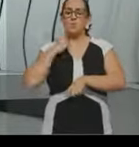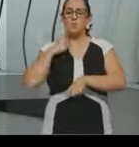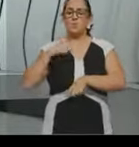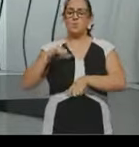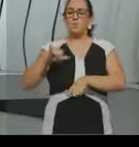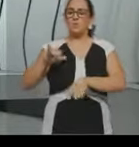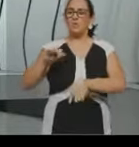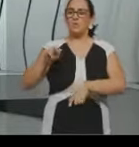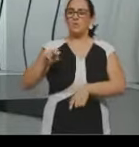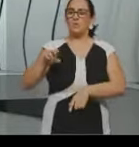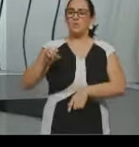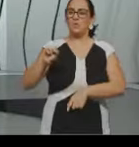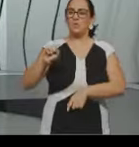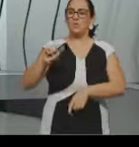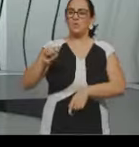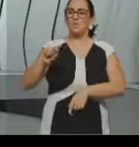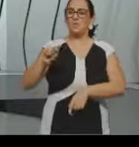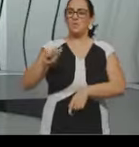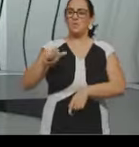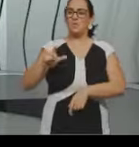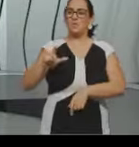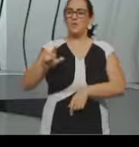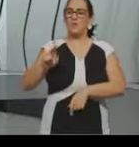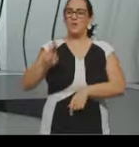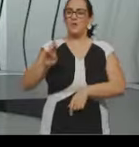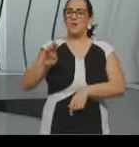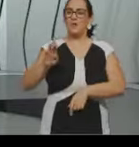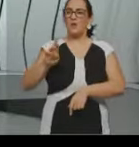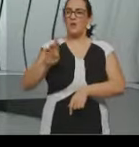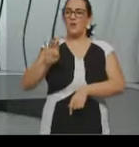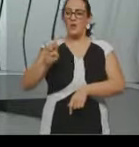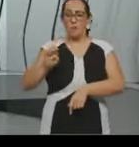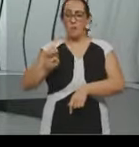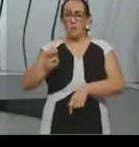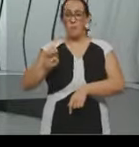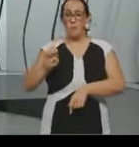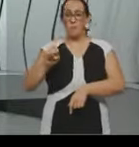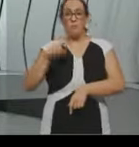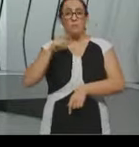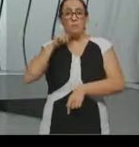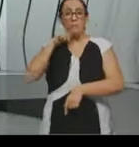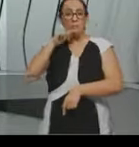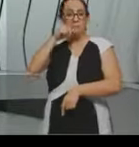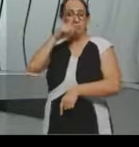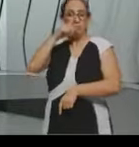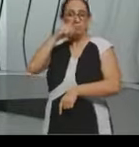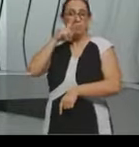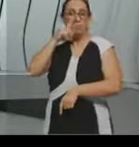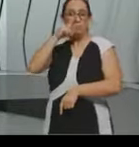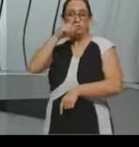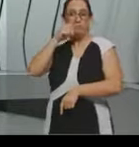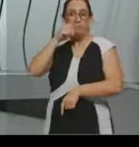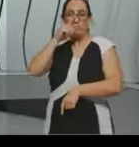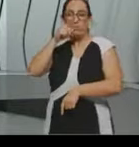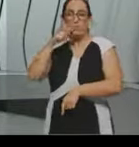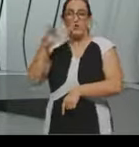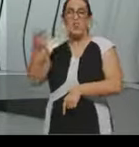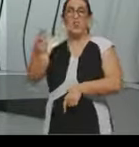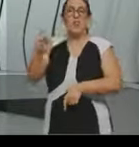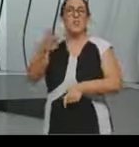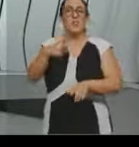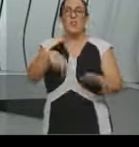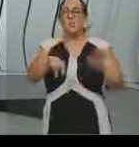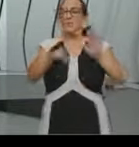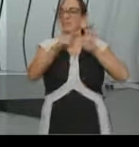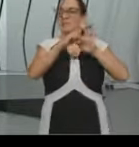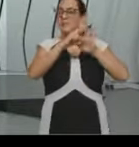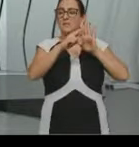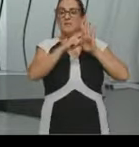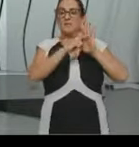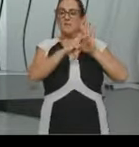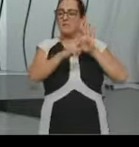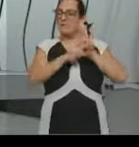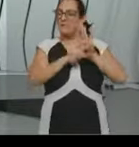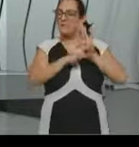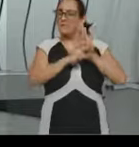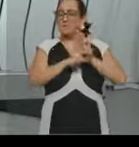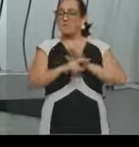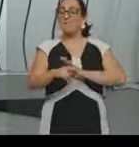de acidentes, isso é muito comum, não tem uma norma, Então, gente tem crianças, mulheres, né?